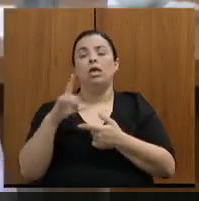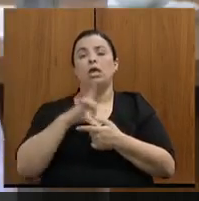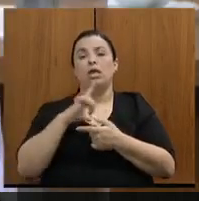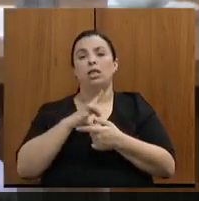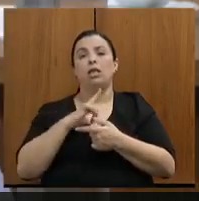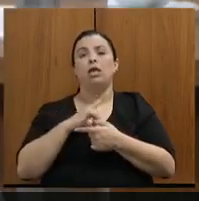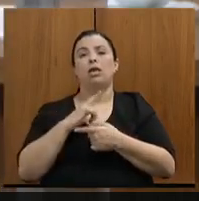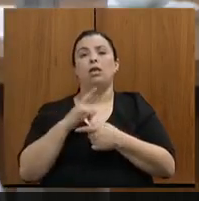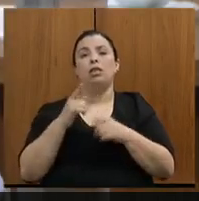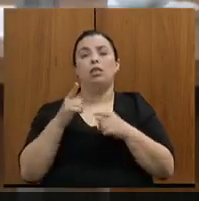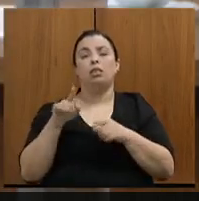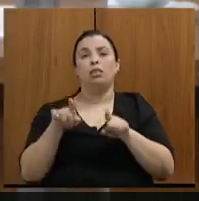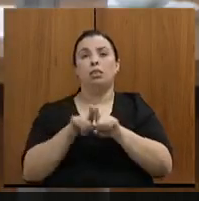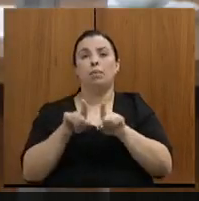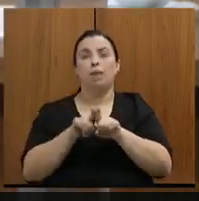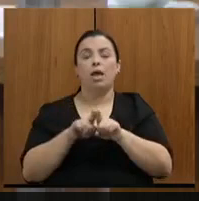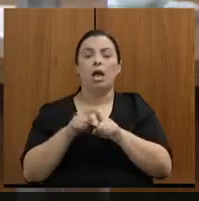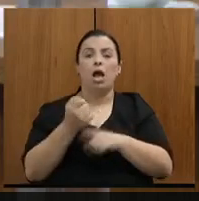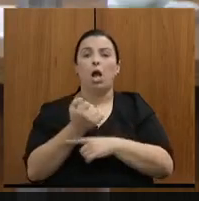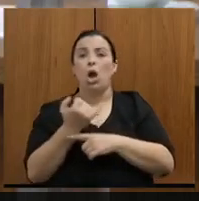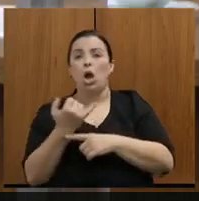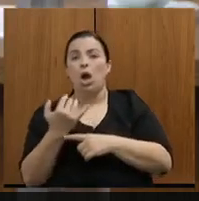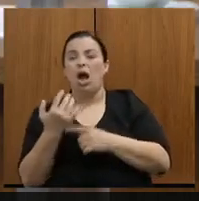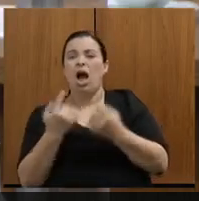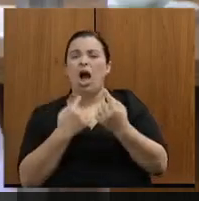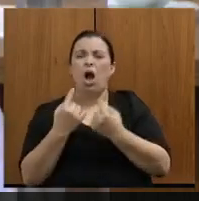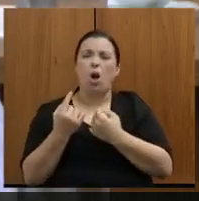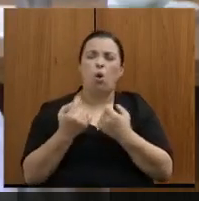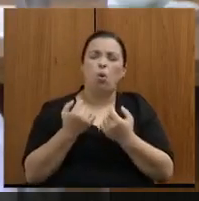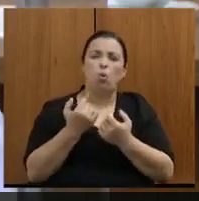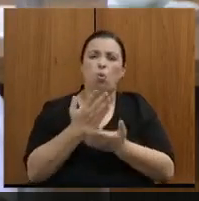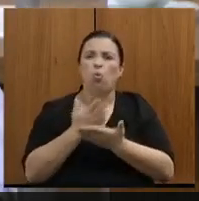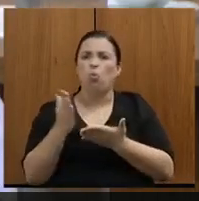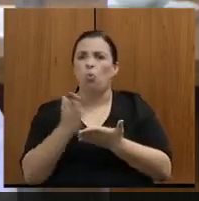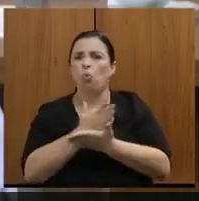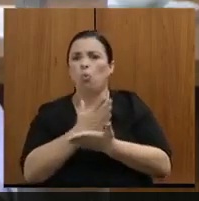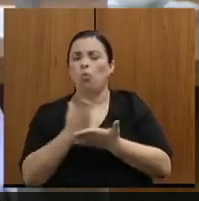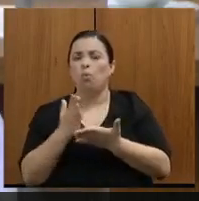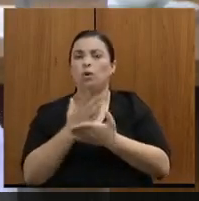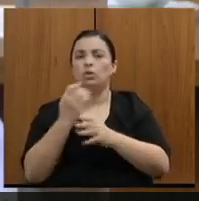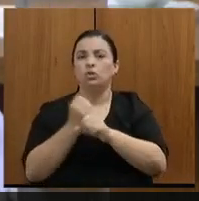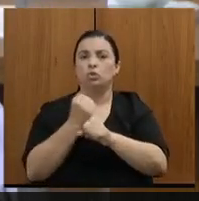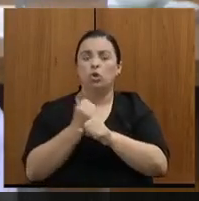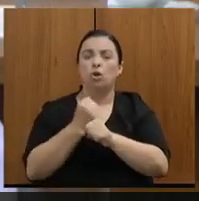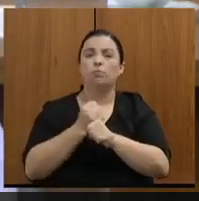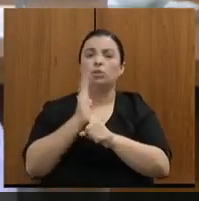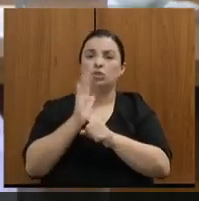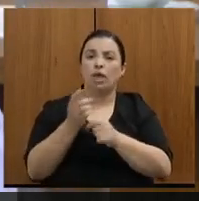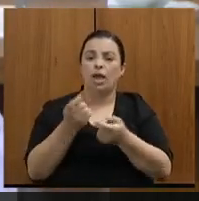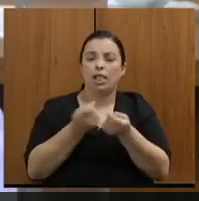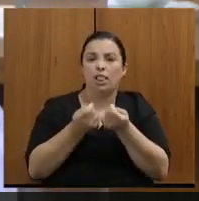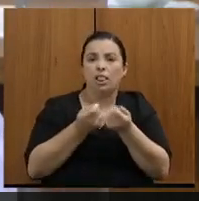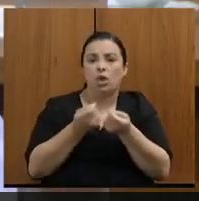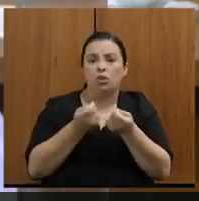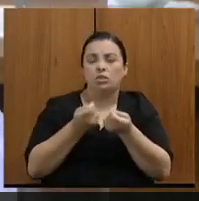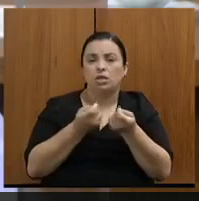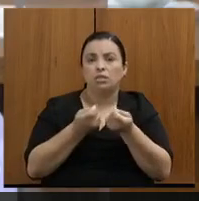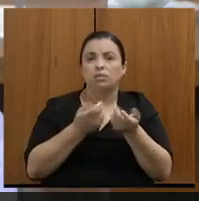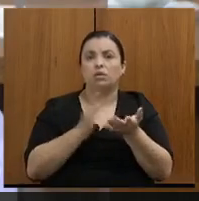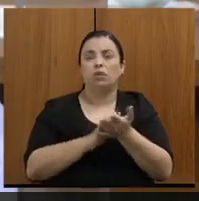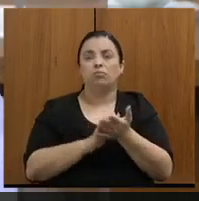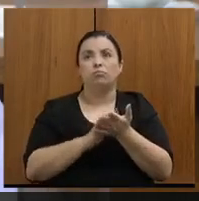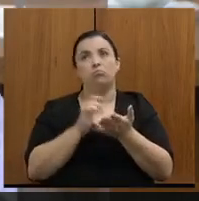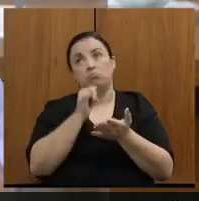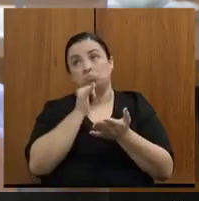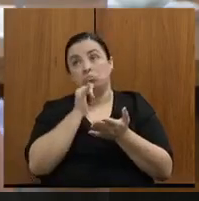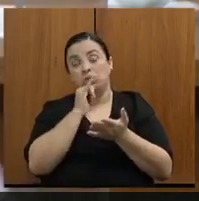fim, algumas obras que já estão aí em negociação, por exemplo, da Batata Macain, da fábrica da Batata Macain,